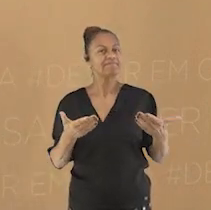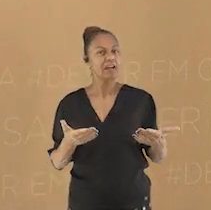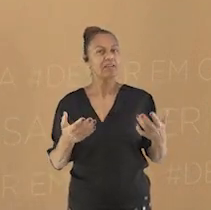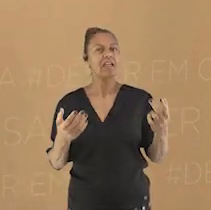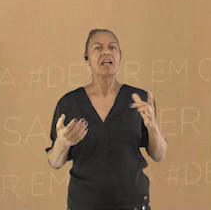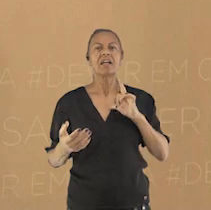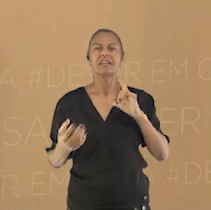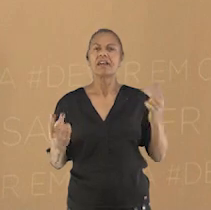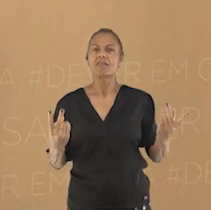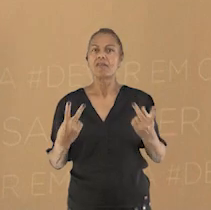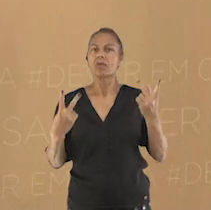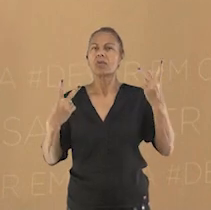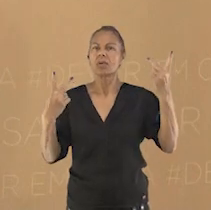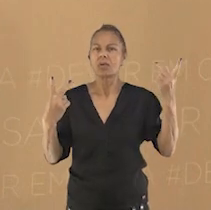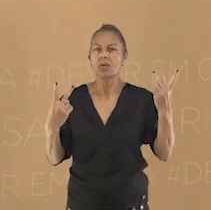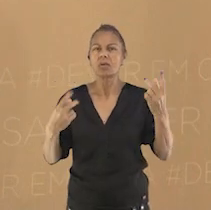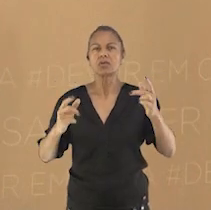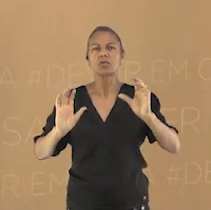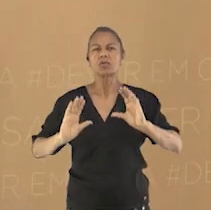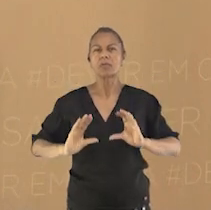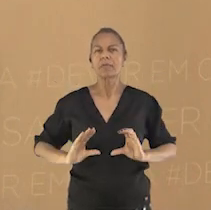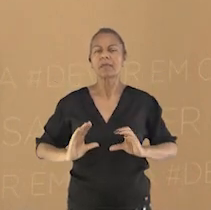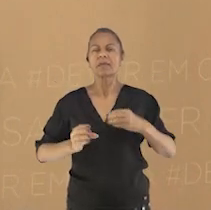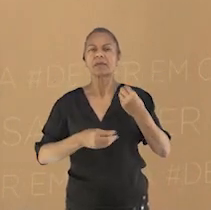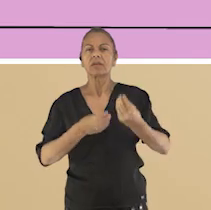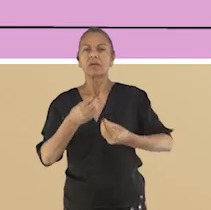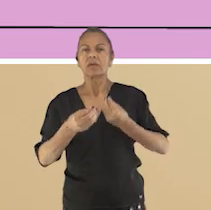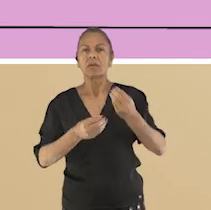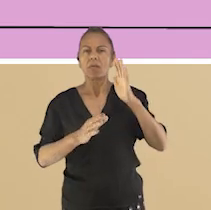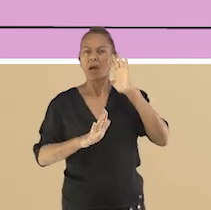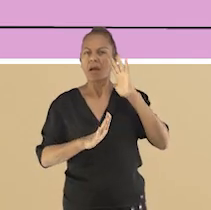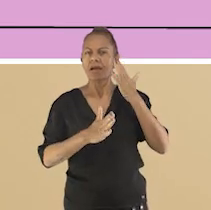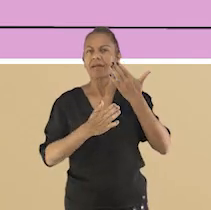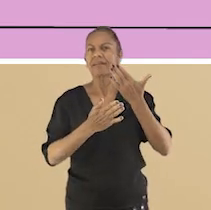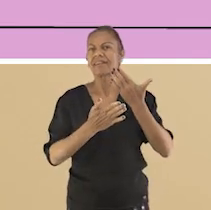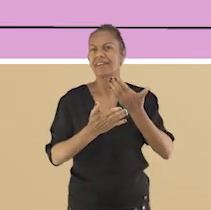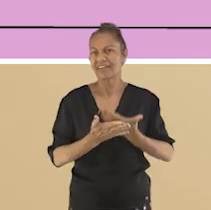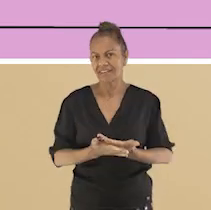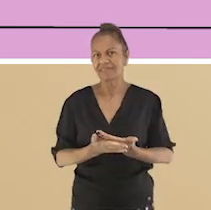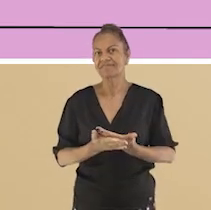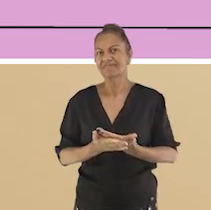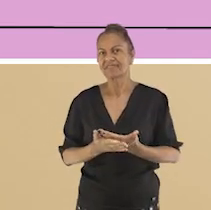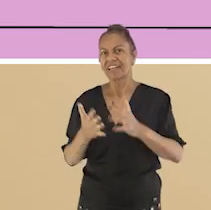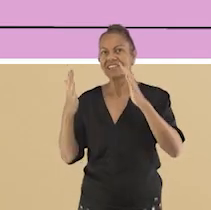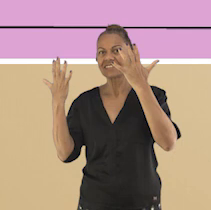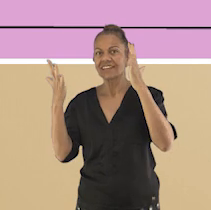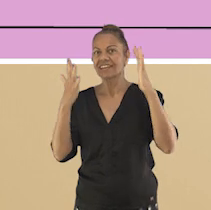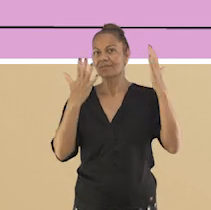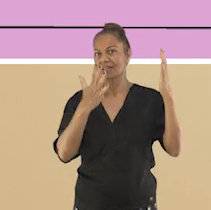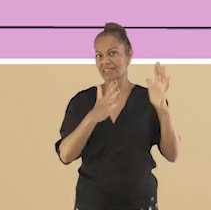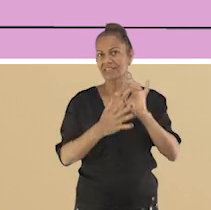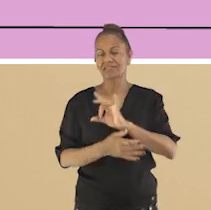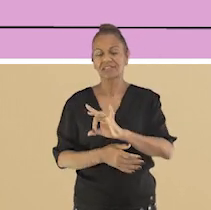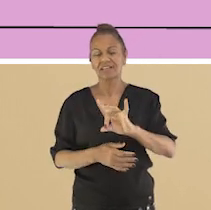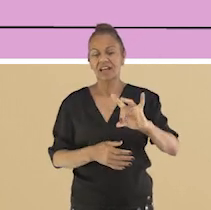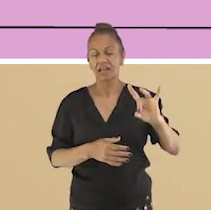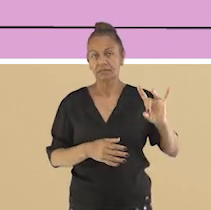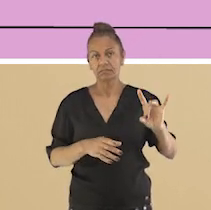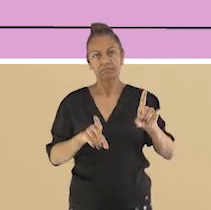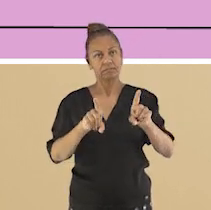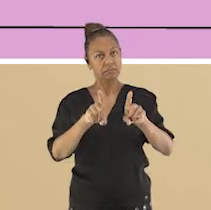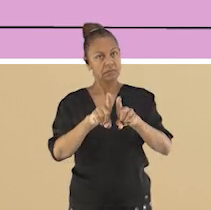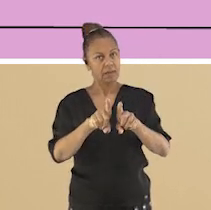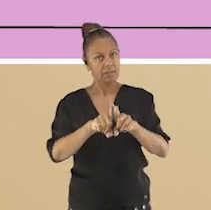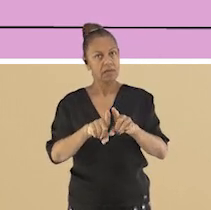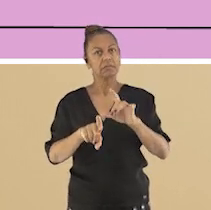crer e de realizar rituais e celebrações. Apresentam ainda as regras que devem ser respeitadas por um grupo